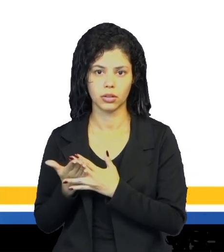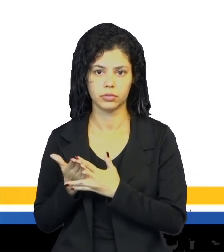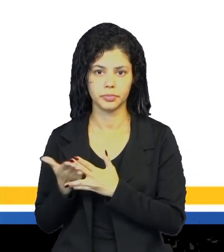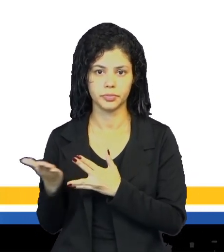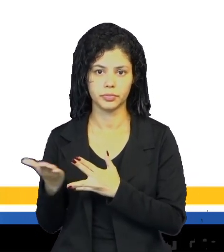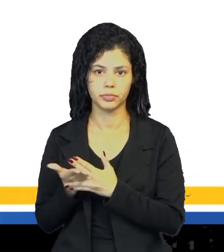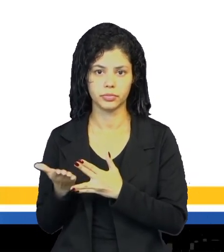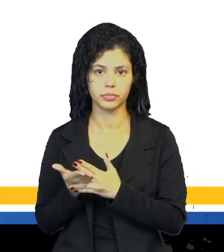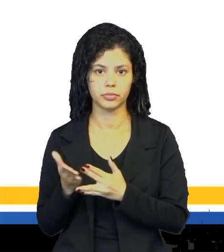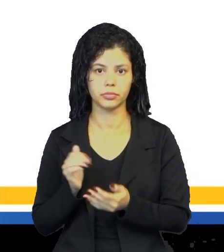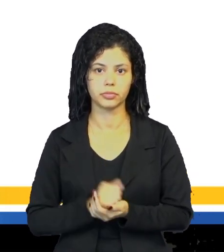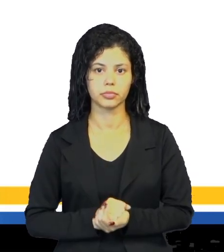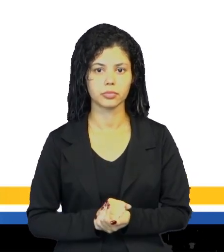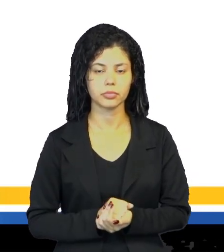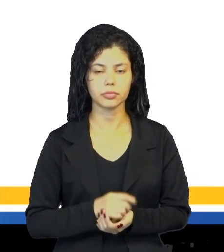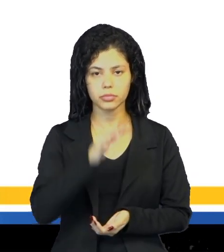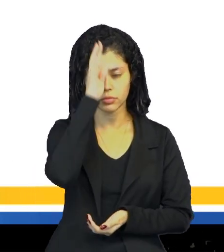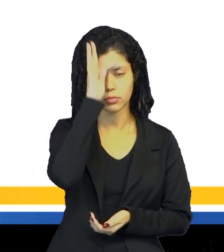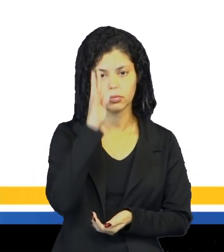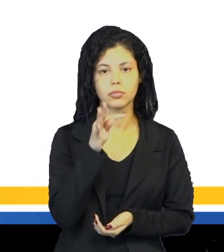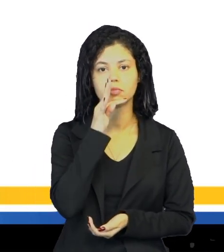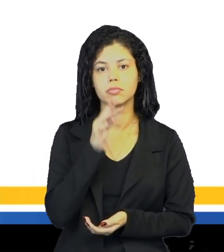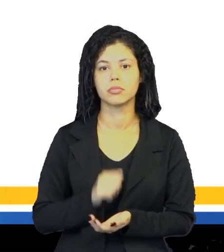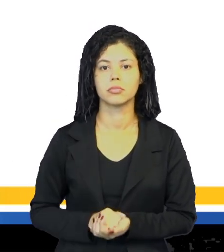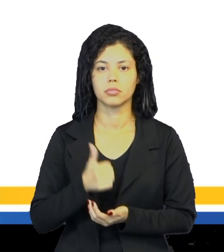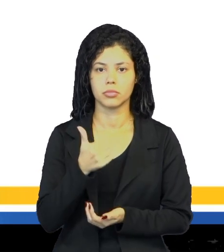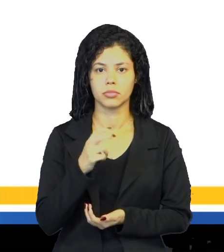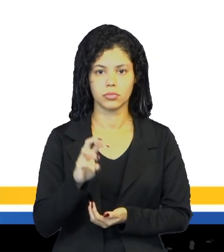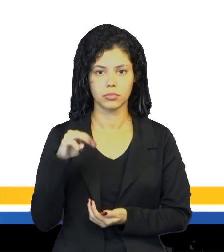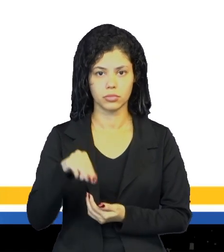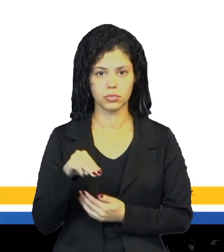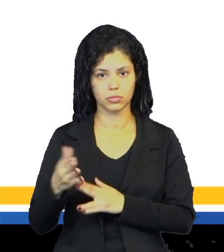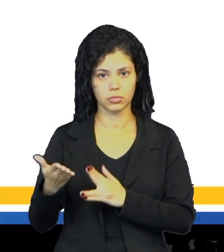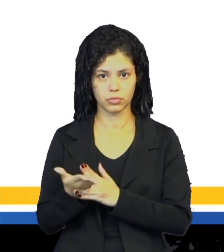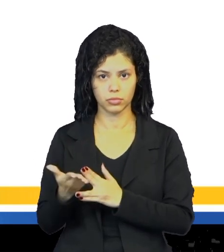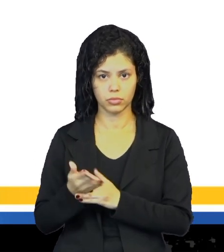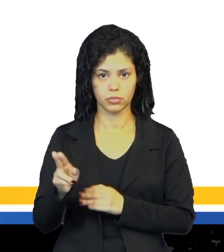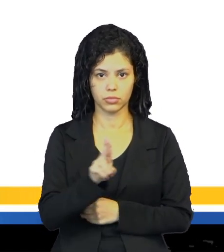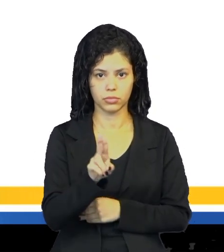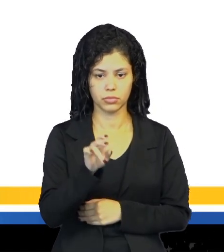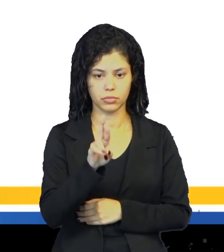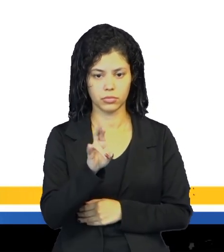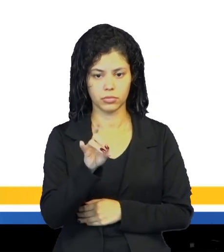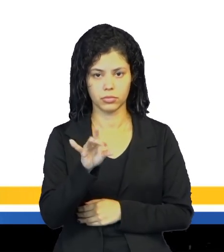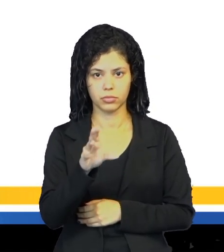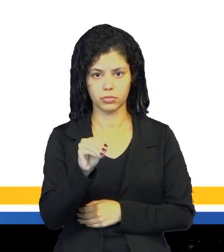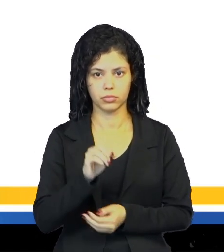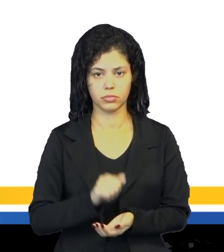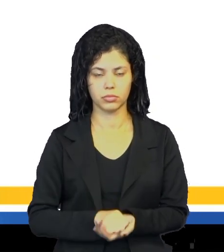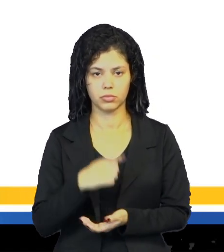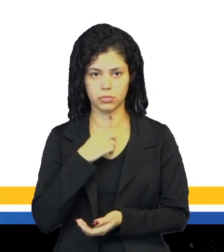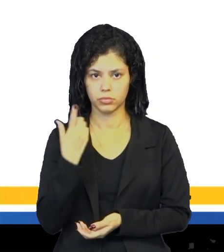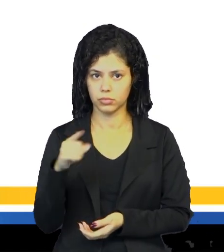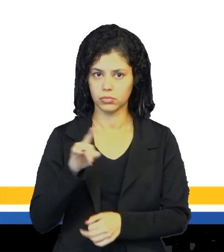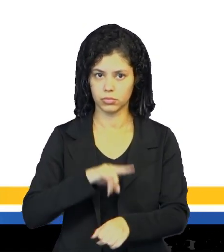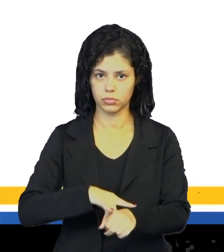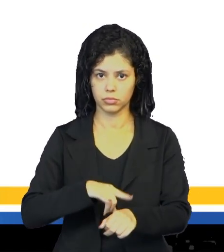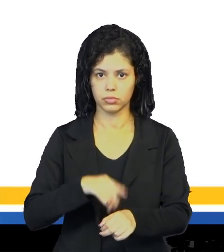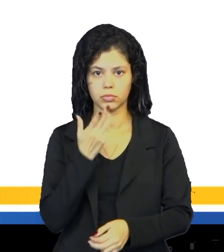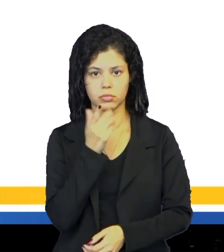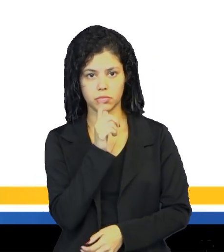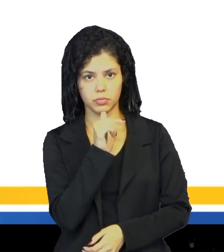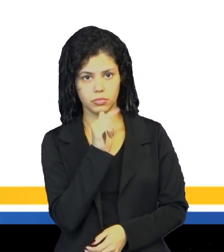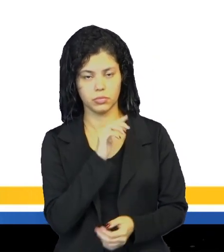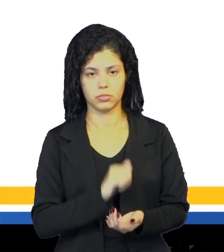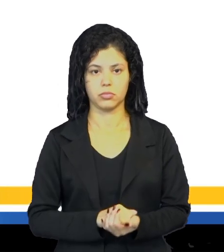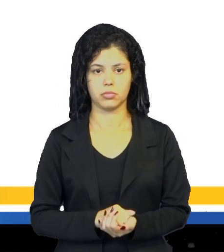momento aí do intervalo, né, tradicional, 15 minutos, de recreio, tá. Que é o momento onde você vai ao banheiro, toma